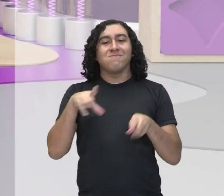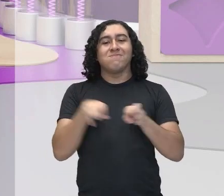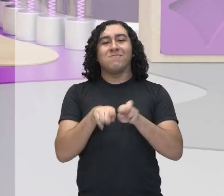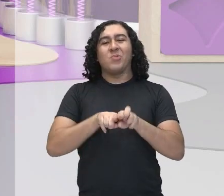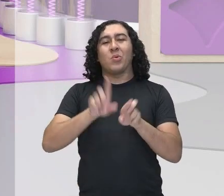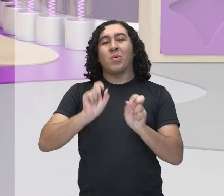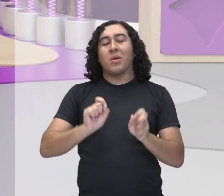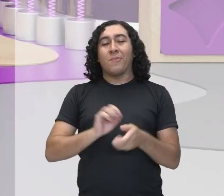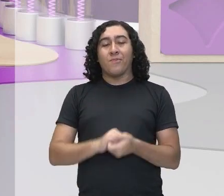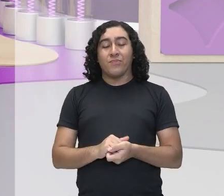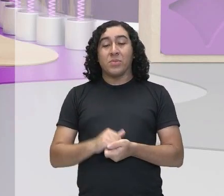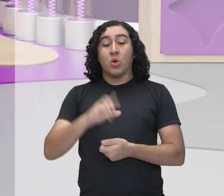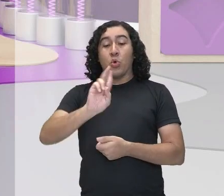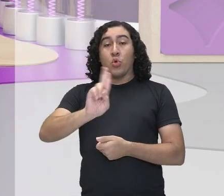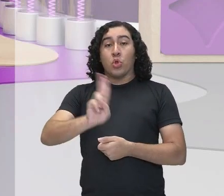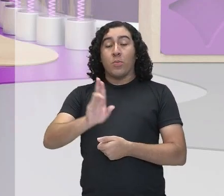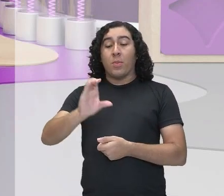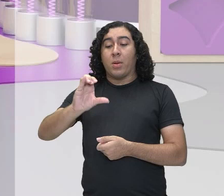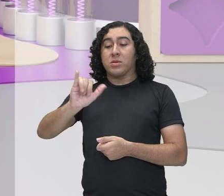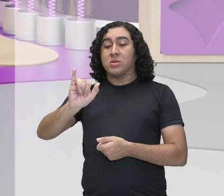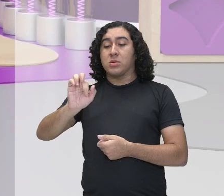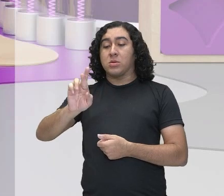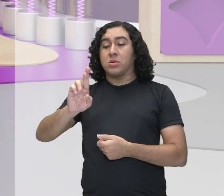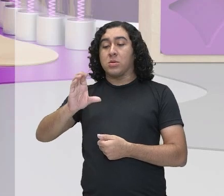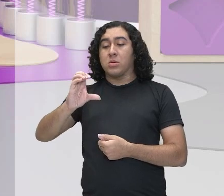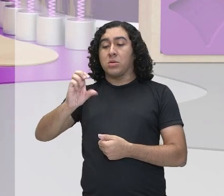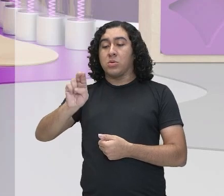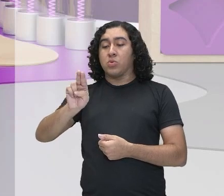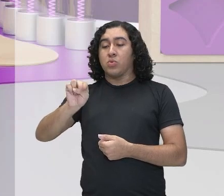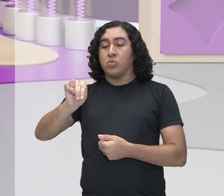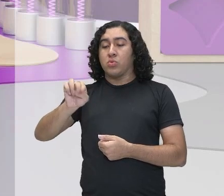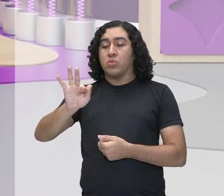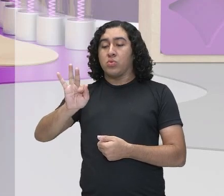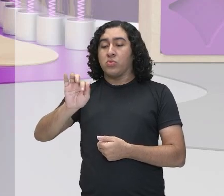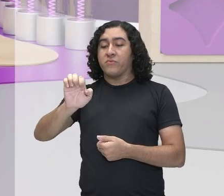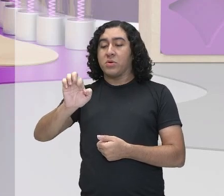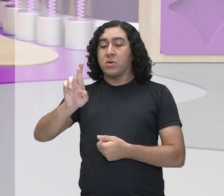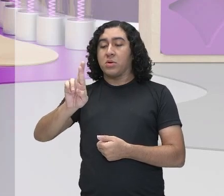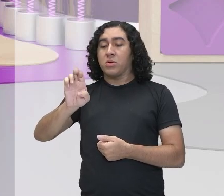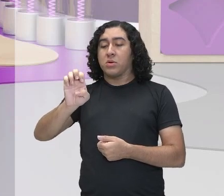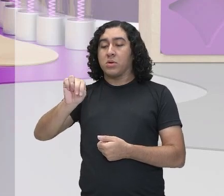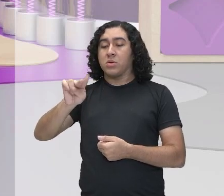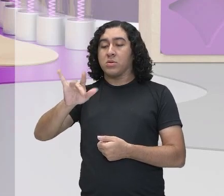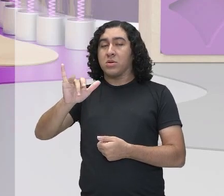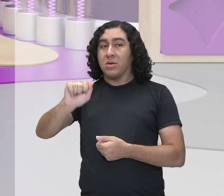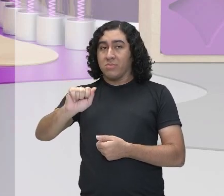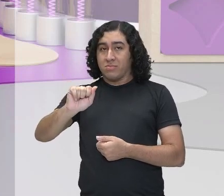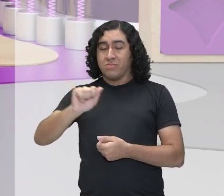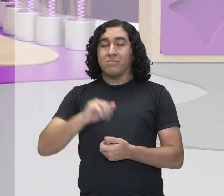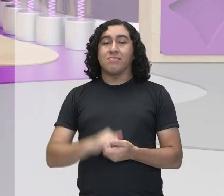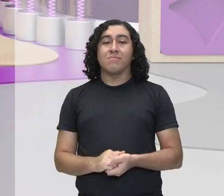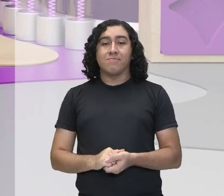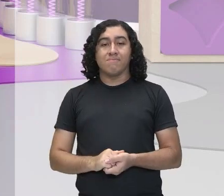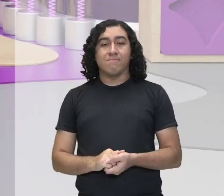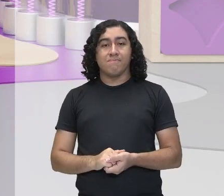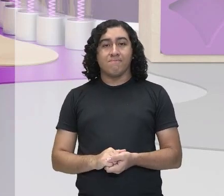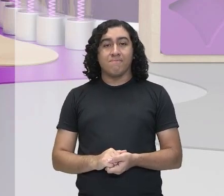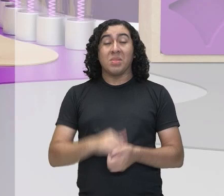circunferência. Nós vimos nas nossas aulas, abrindo essa